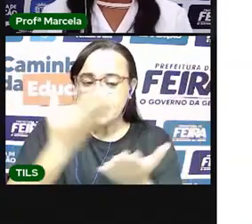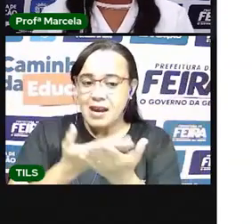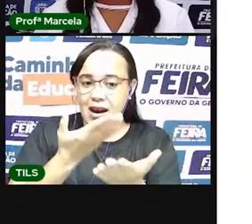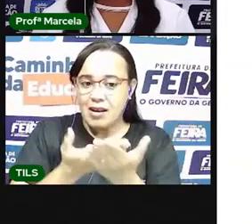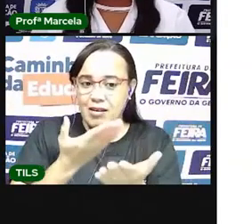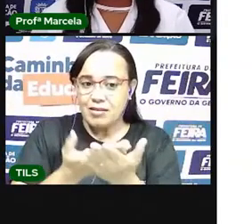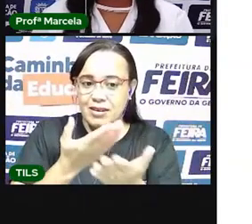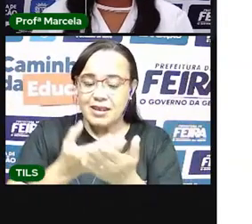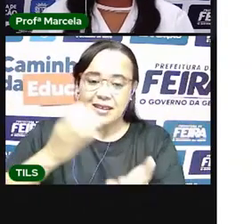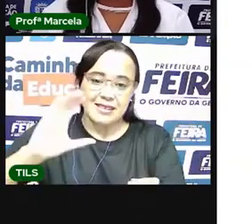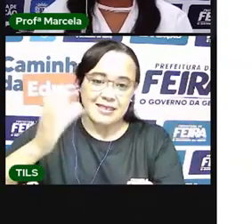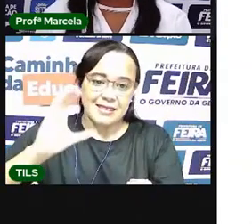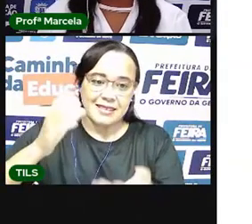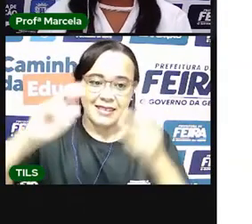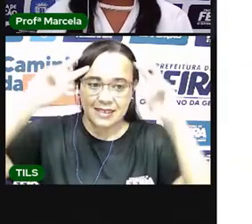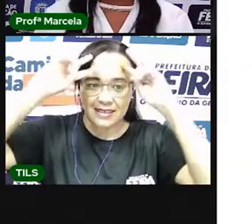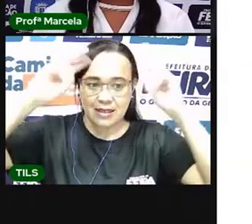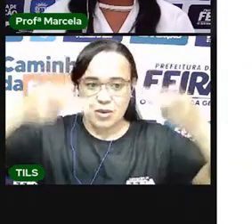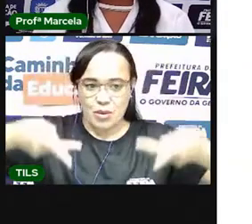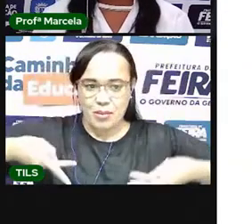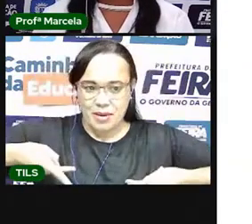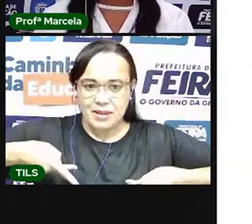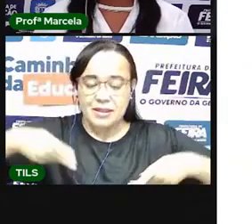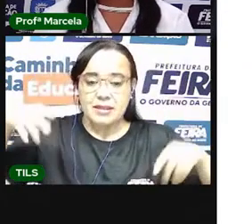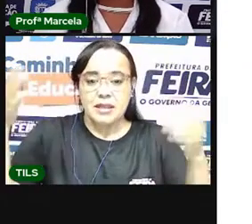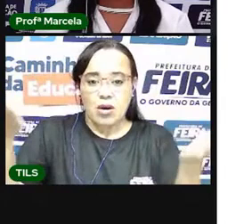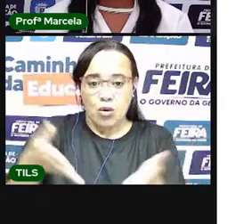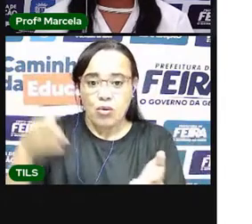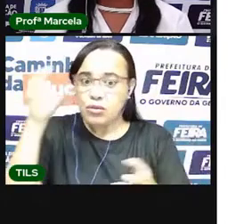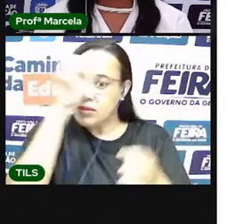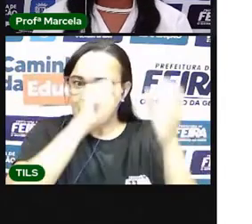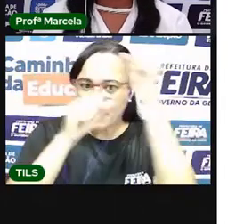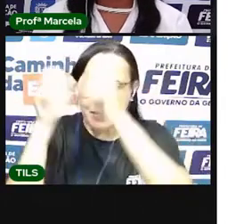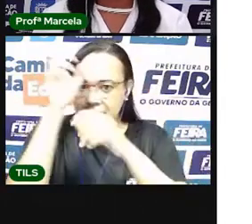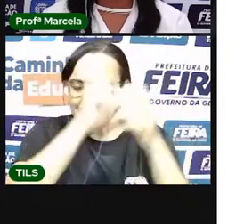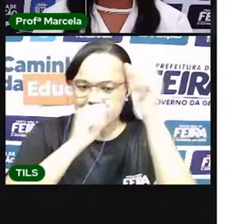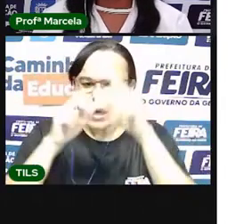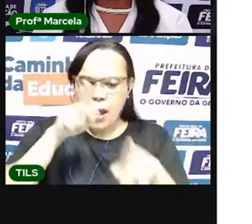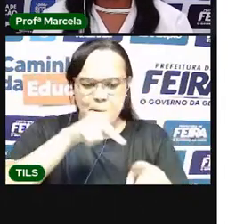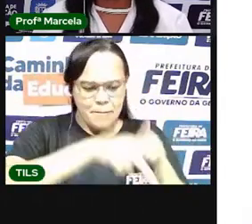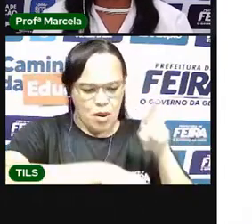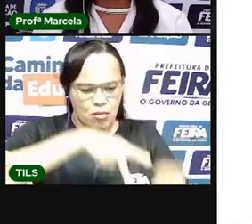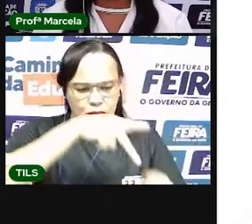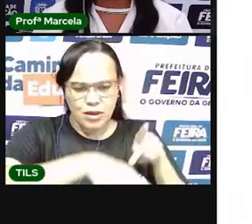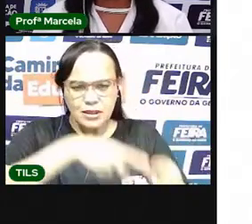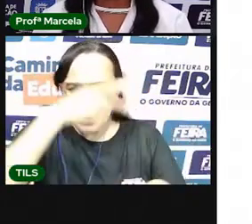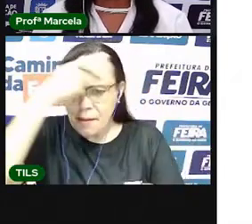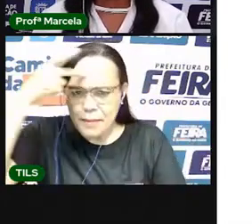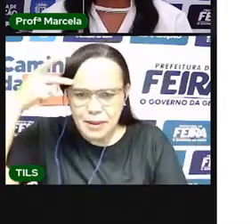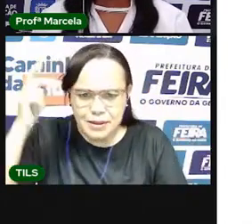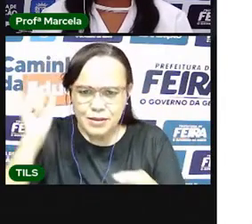Na aula de hoje, a gente vai aprender sobre a formação do povo brasileiro.